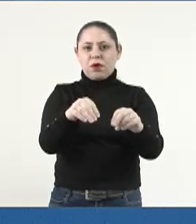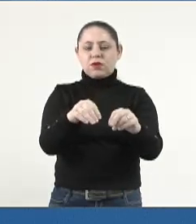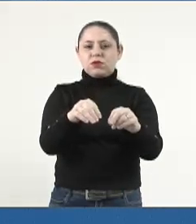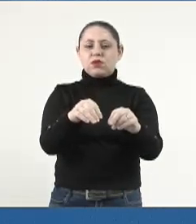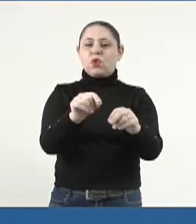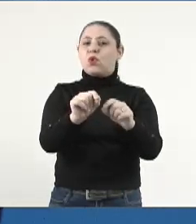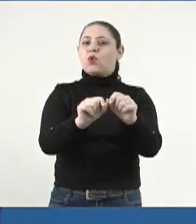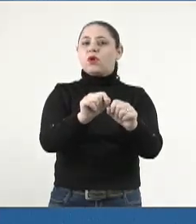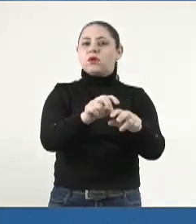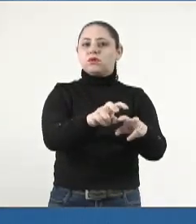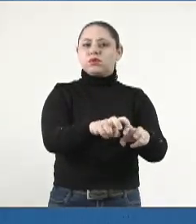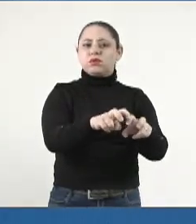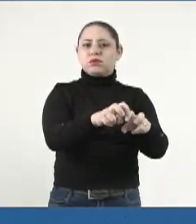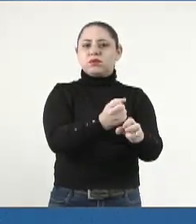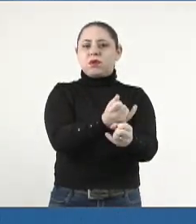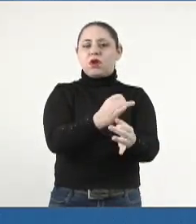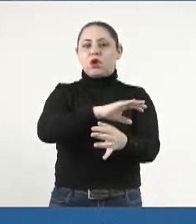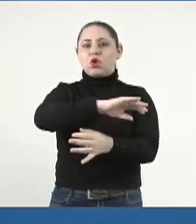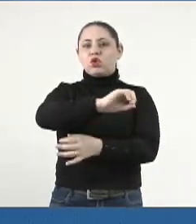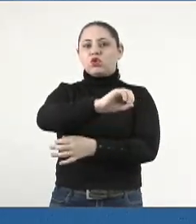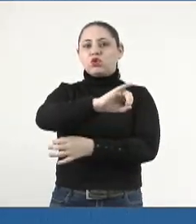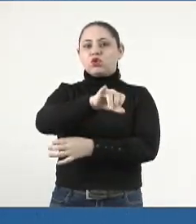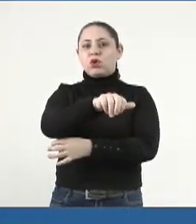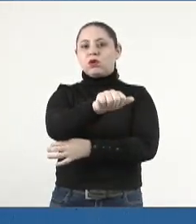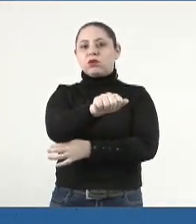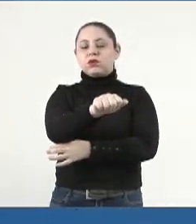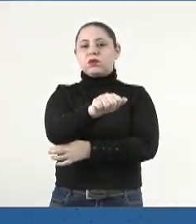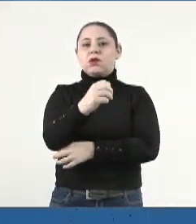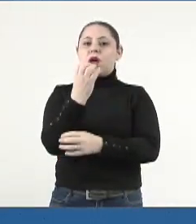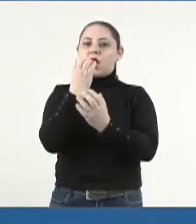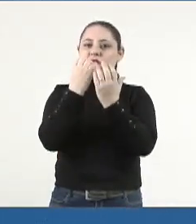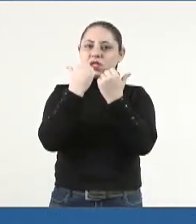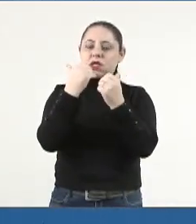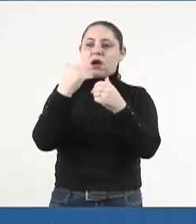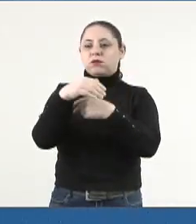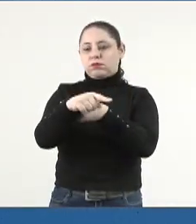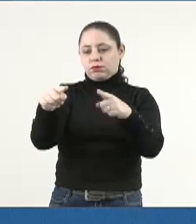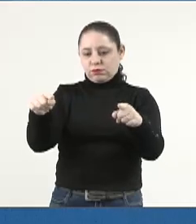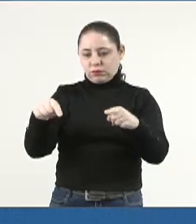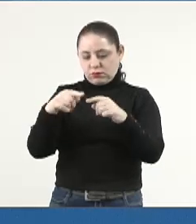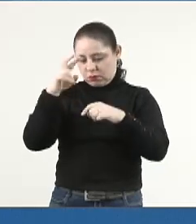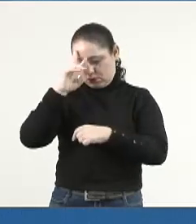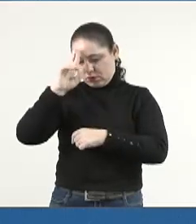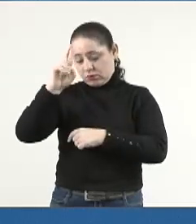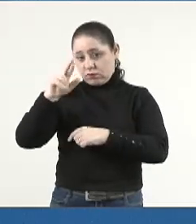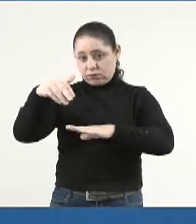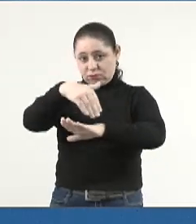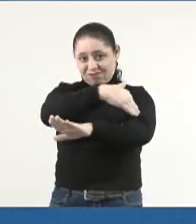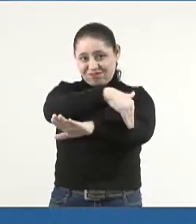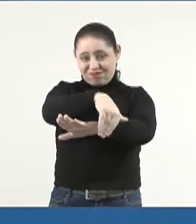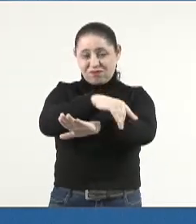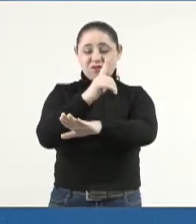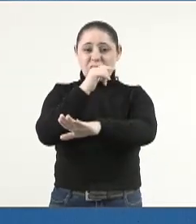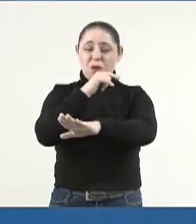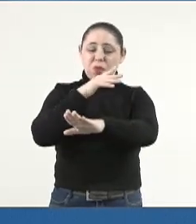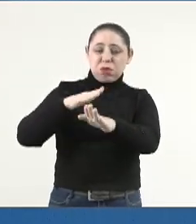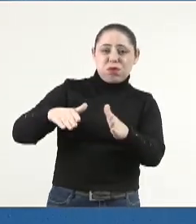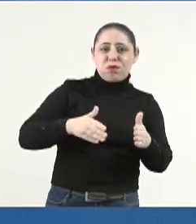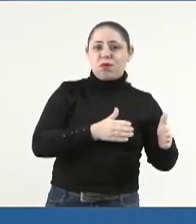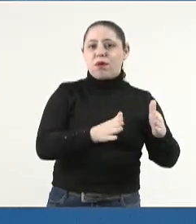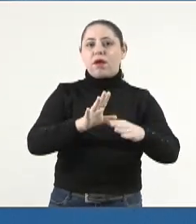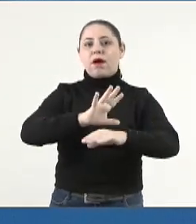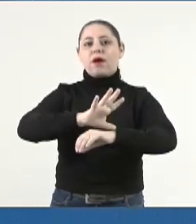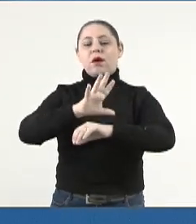monocultura, principalmente soja e milho, em propriedades rurais localizadas às margens dos rios do município de